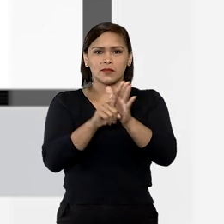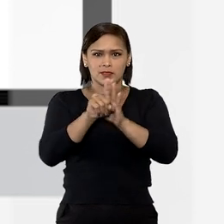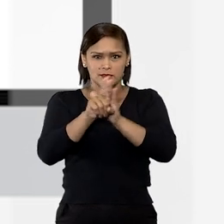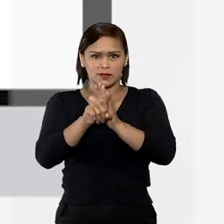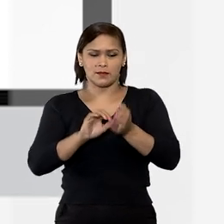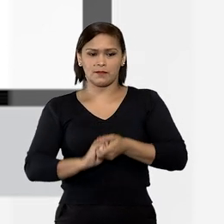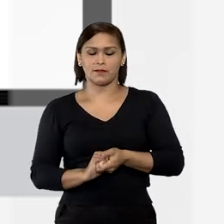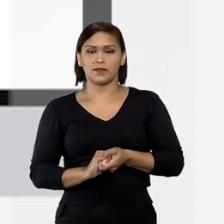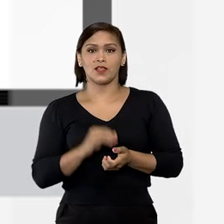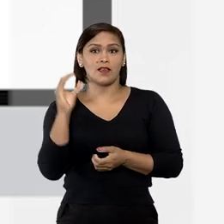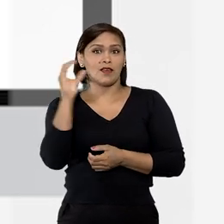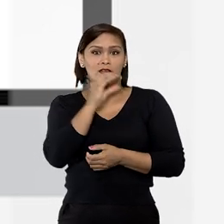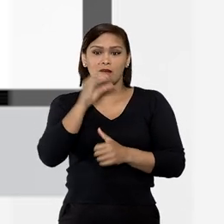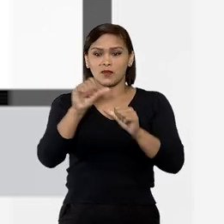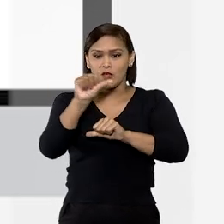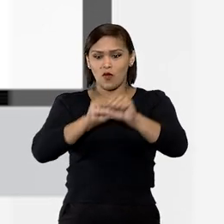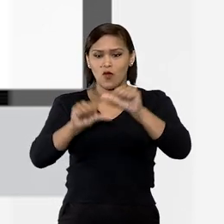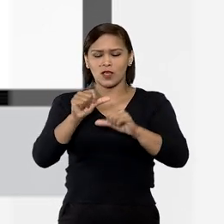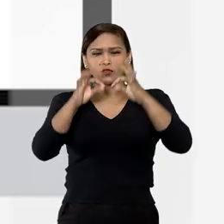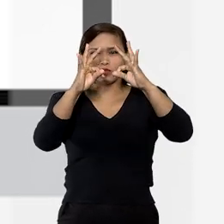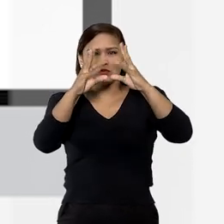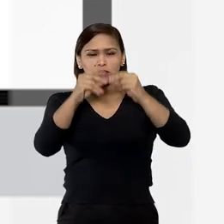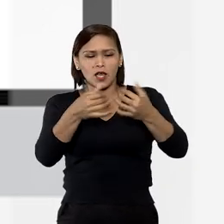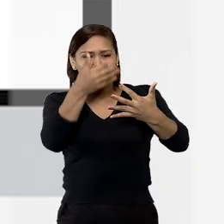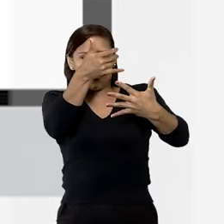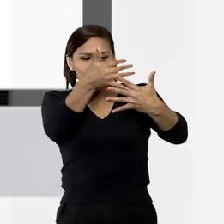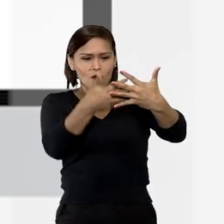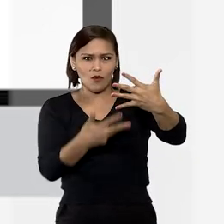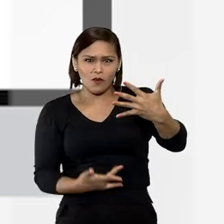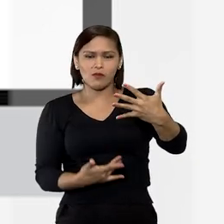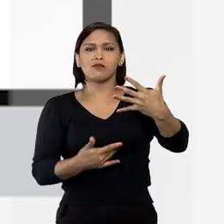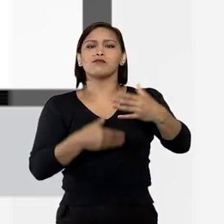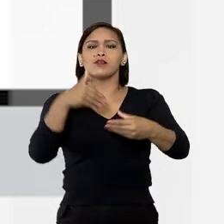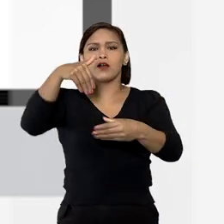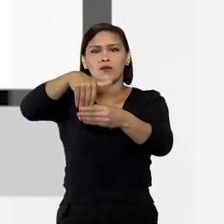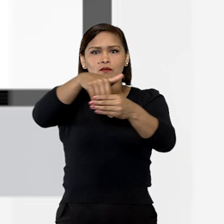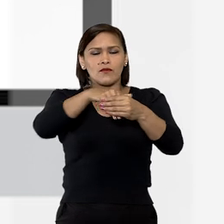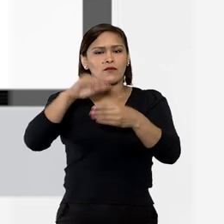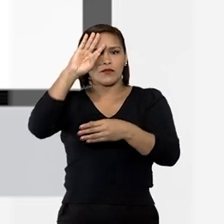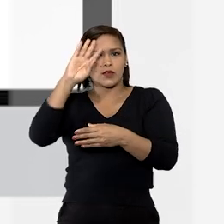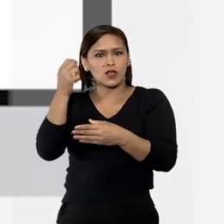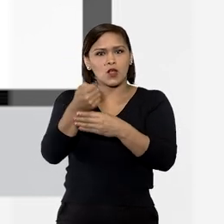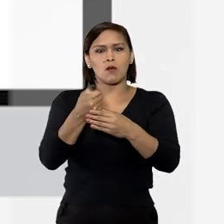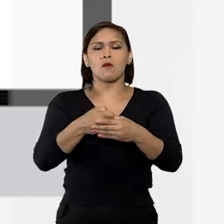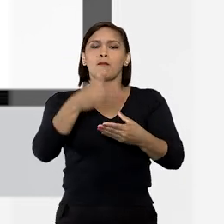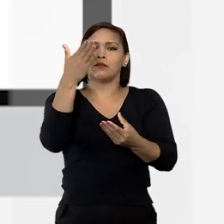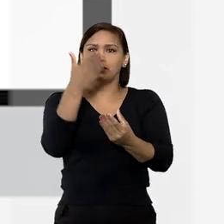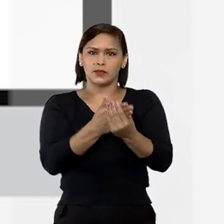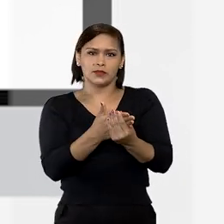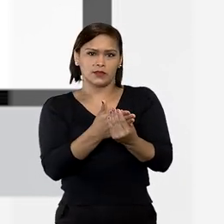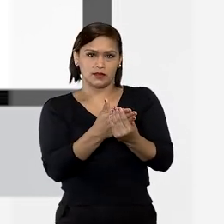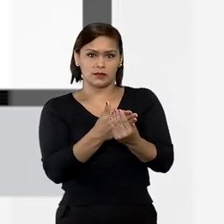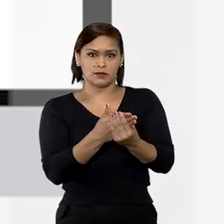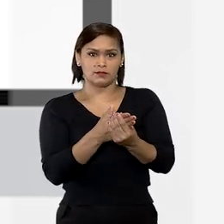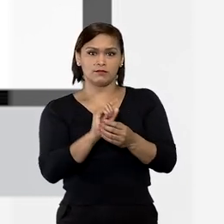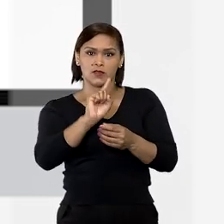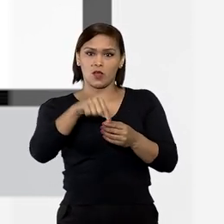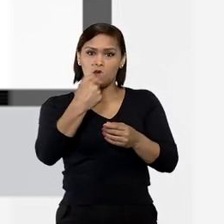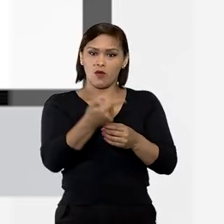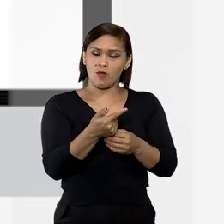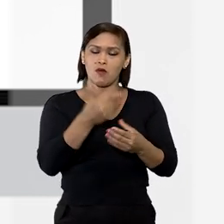resgatados espelhos de acórdons que possuem esse número nos campos Processo ou Acórdons Similares.